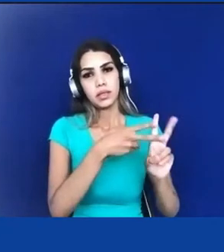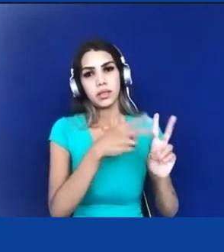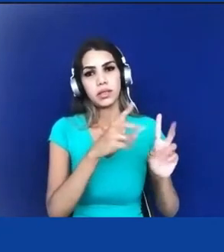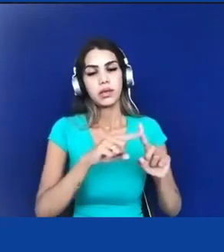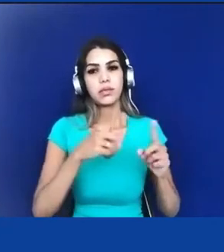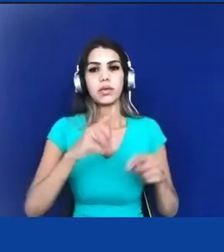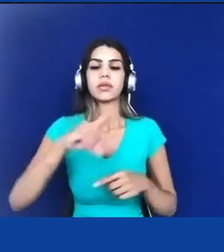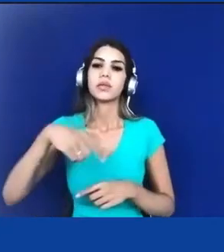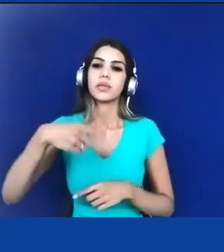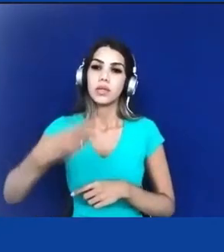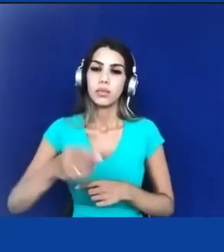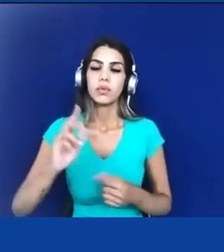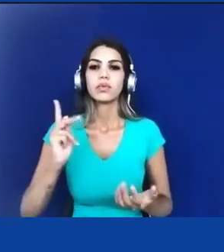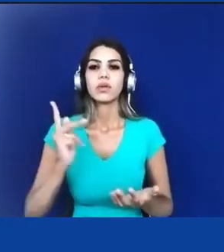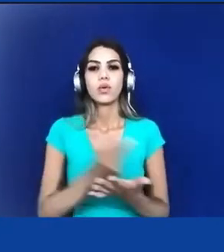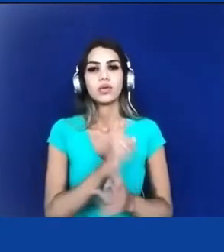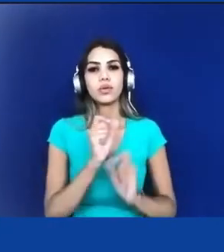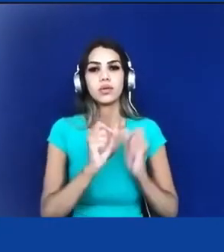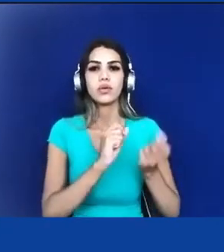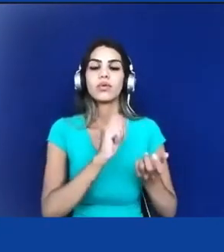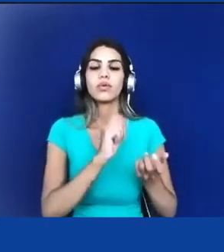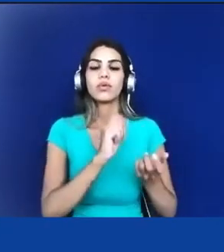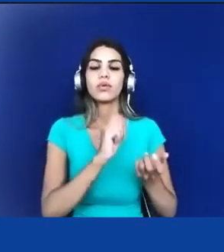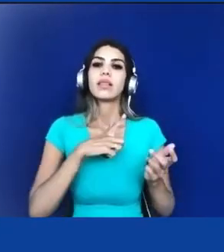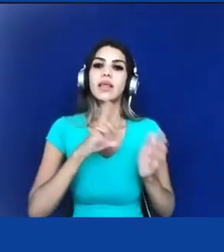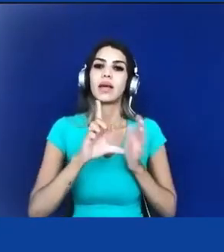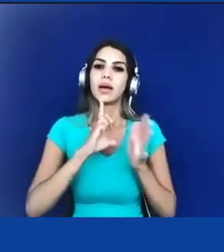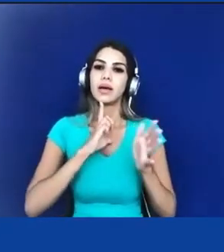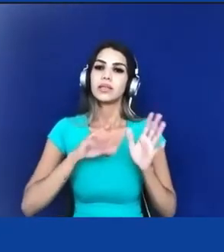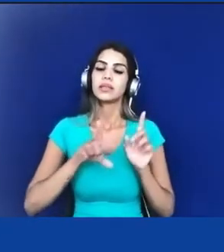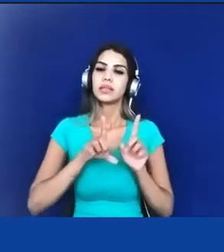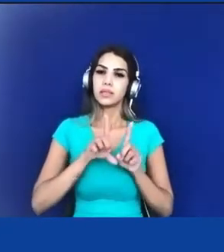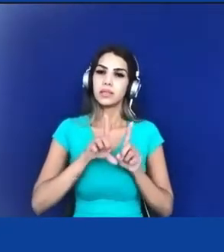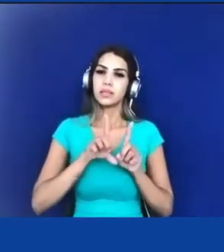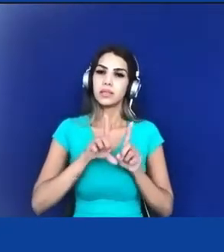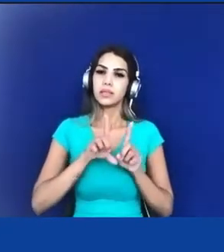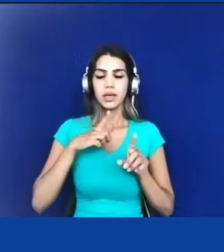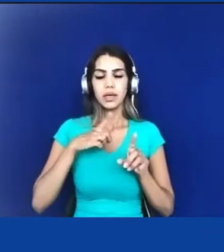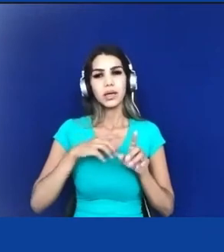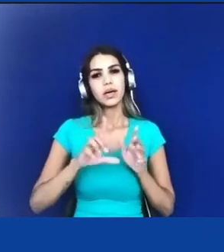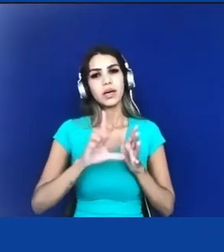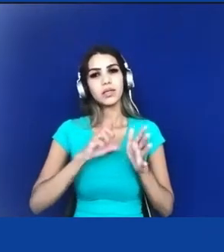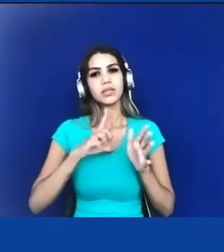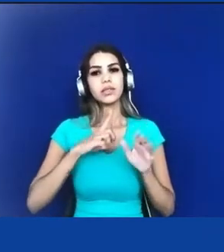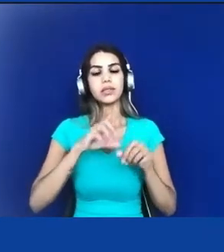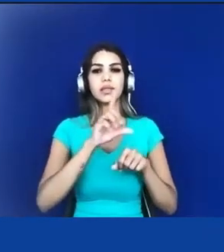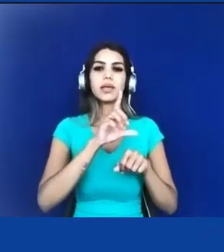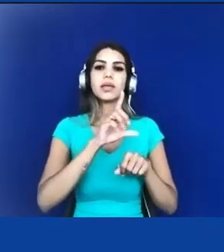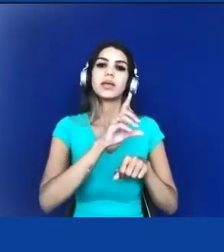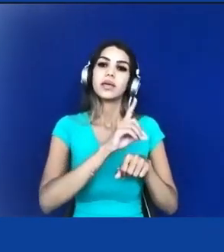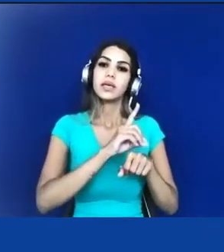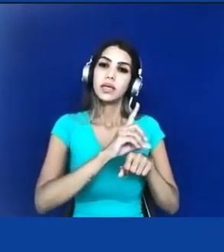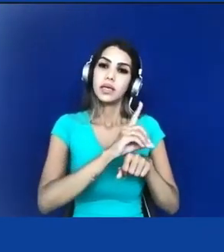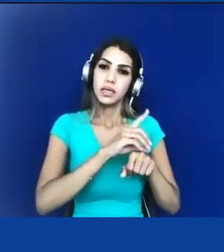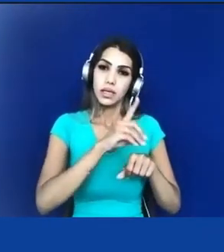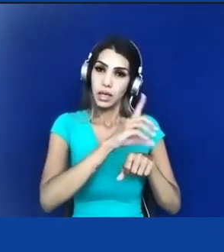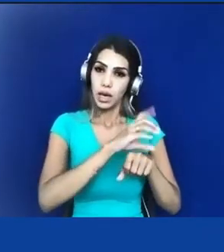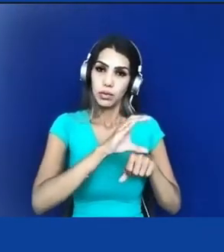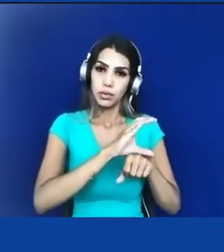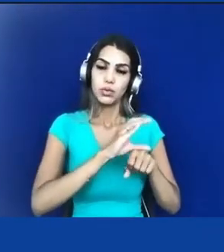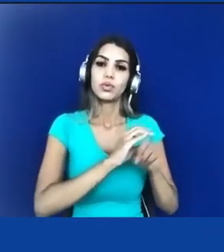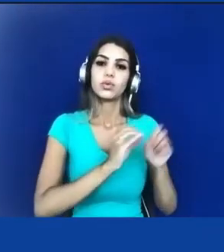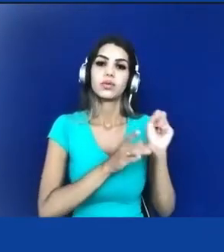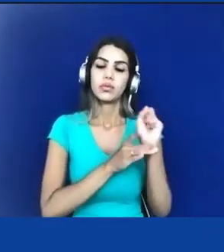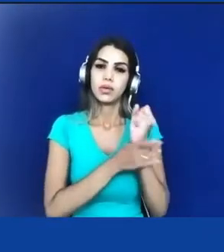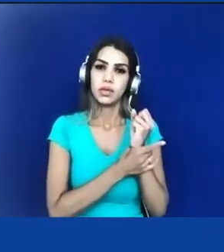territórios então mesmo garantidos aí nessas constituições anteriores em 46 né teve aí o respeito da